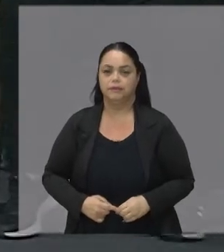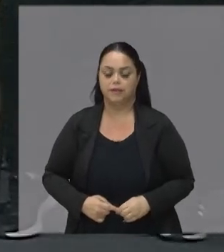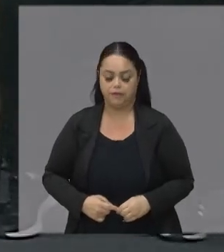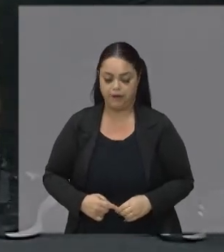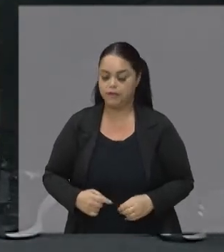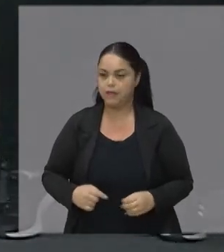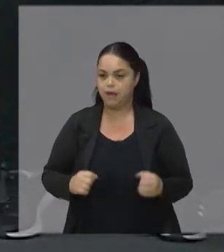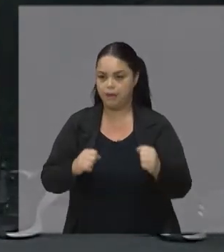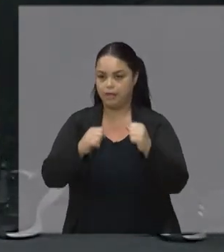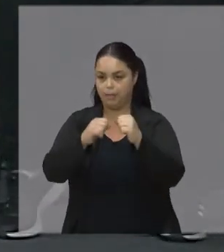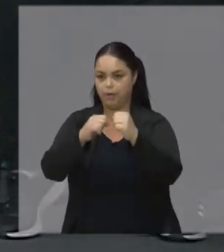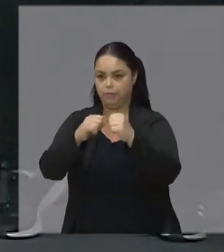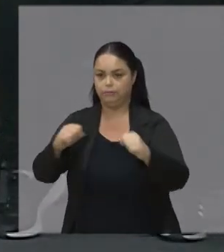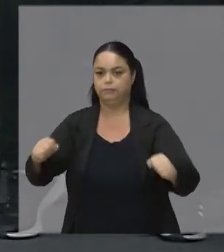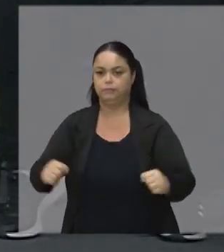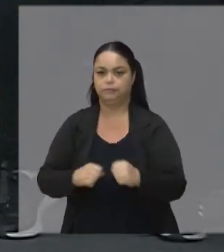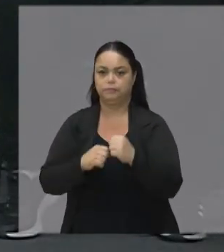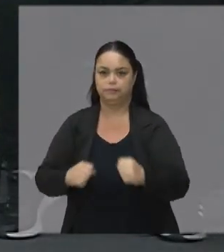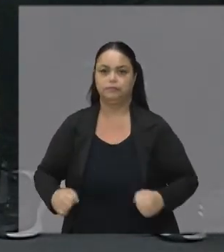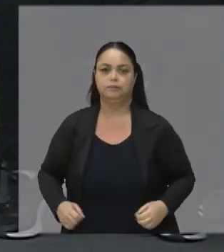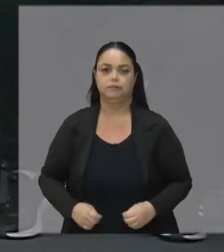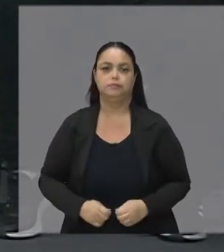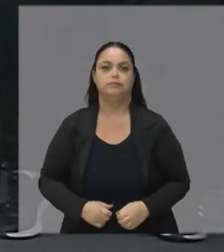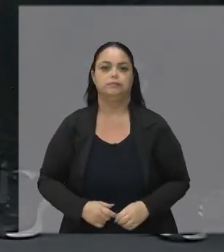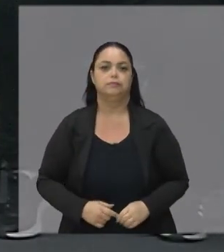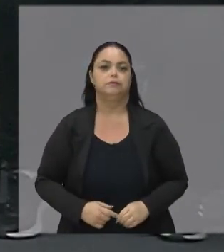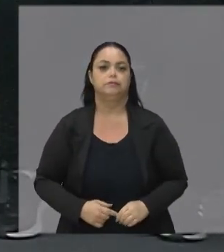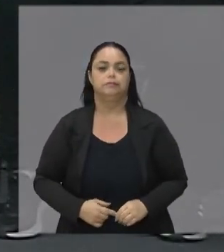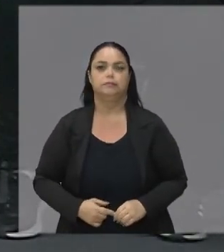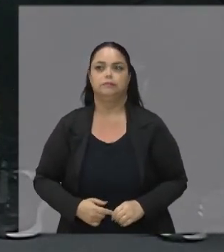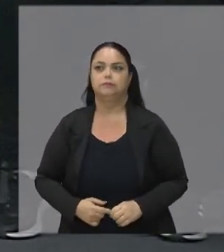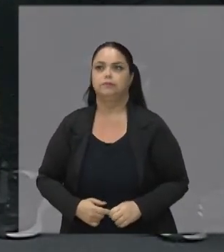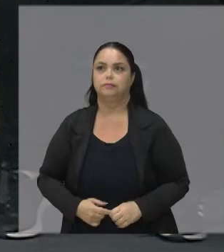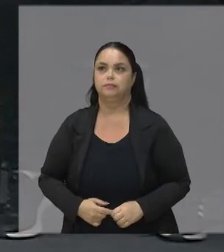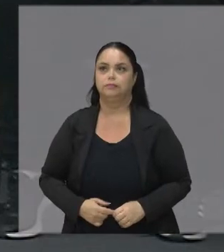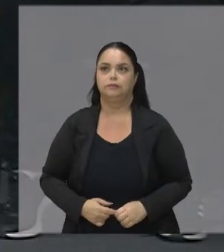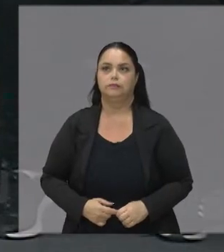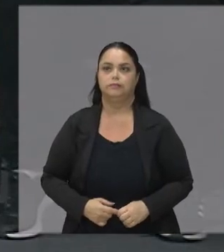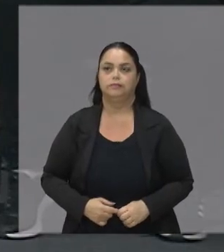Se você não conhecer Você presta atenção nessa letra Que é bastante bacana